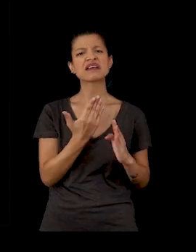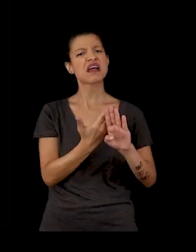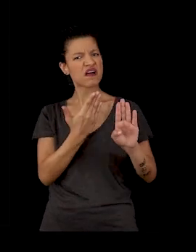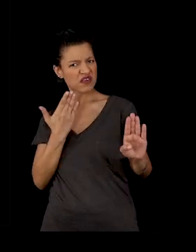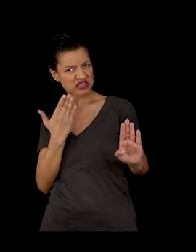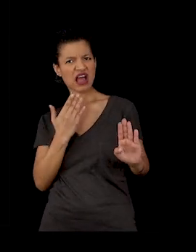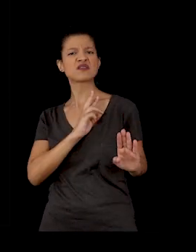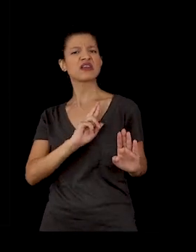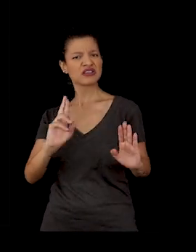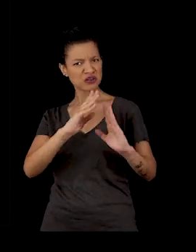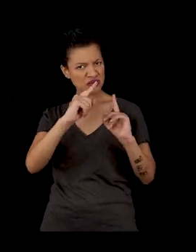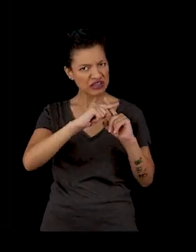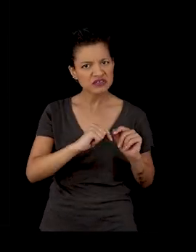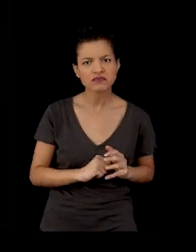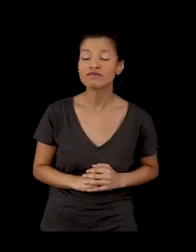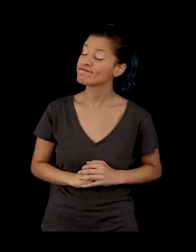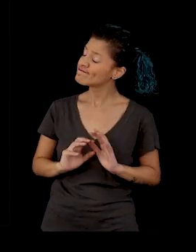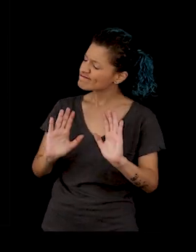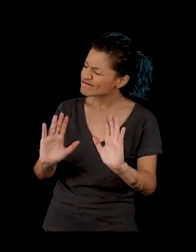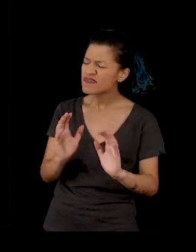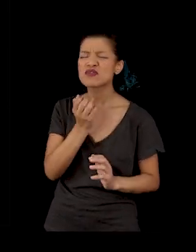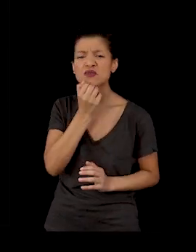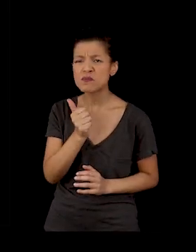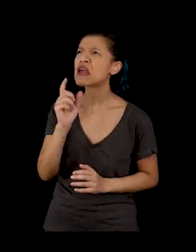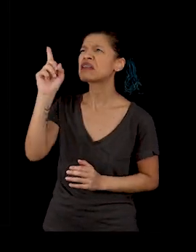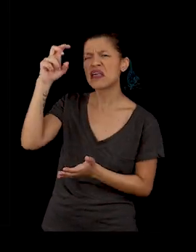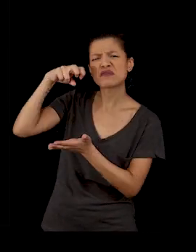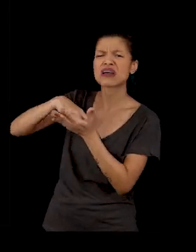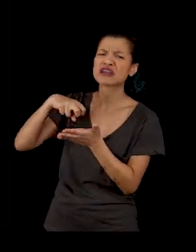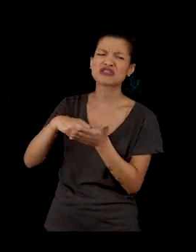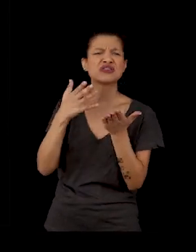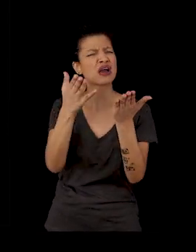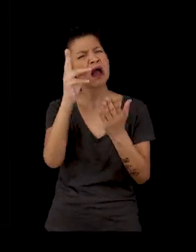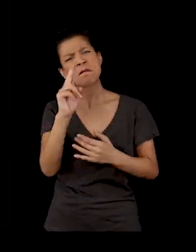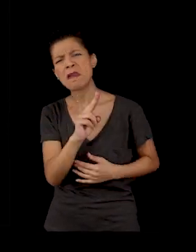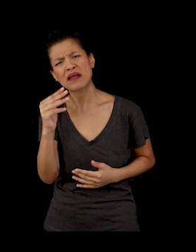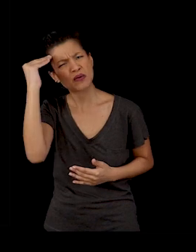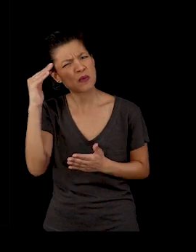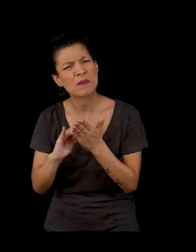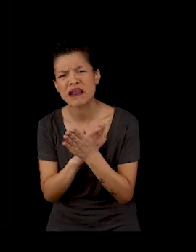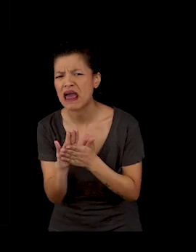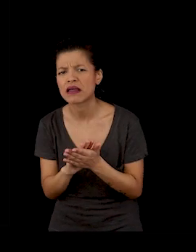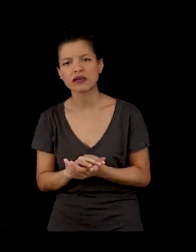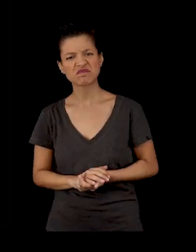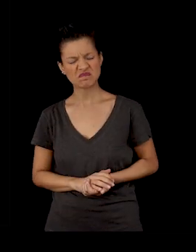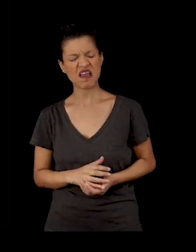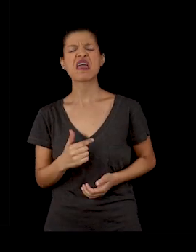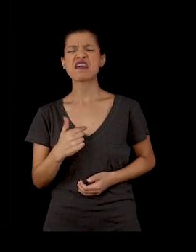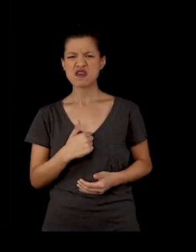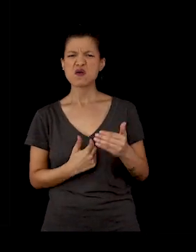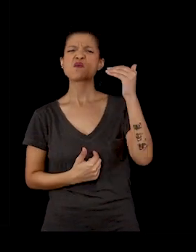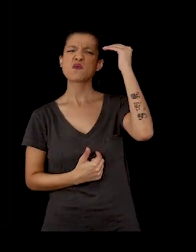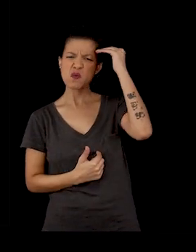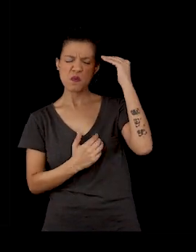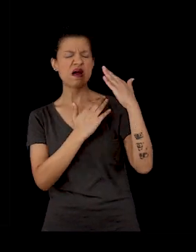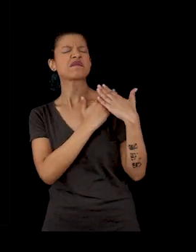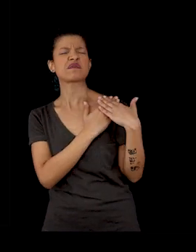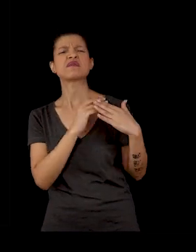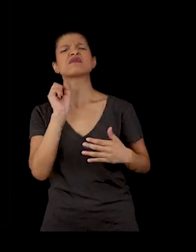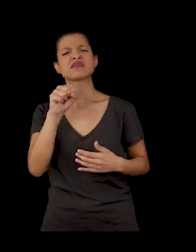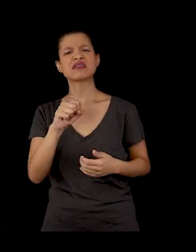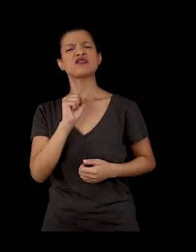está afastado da igreja. Está bem, padre. Mas se for assim, Deus vai me castigar. E o senhor não tem culpa. Tenho sim.